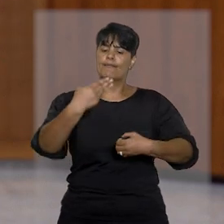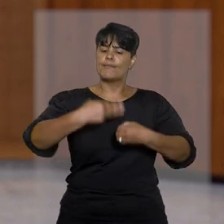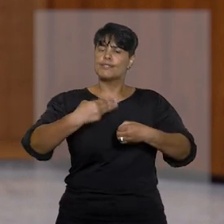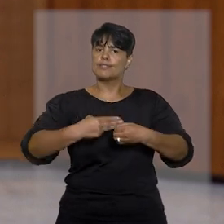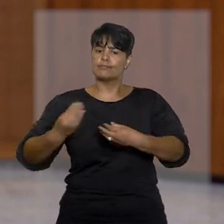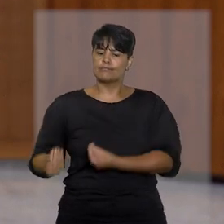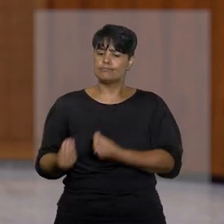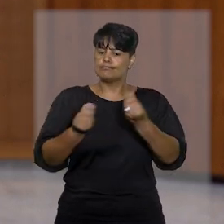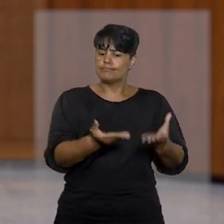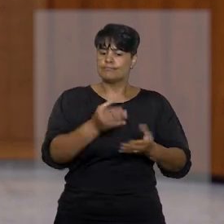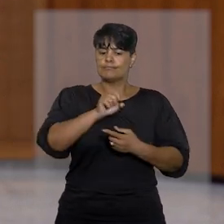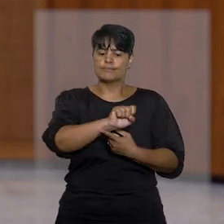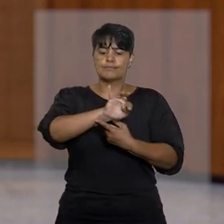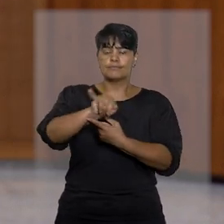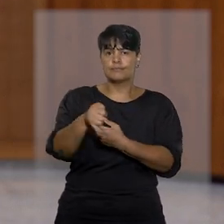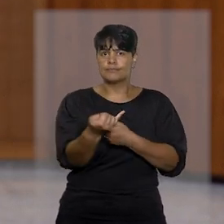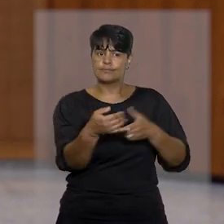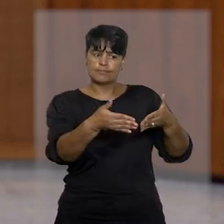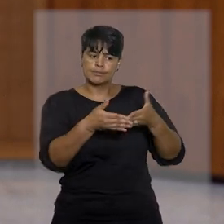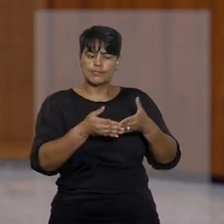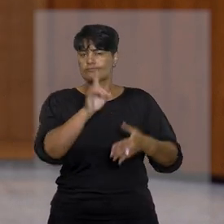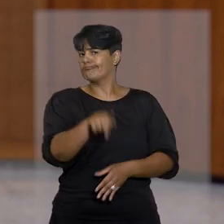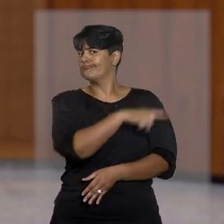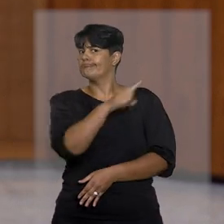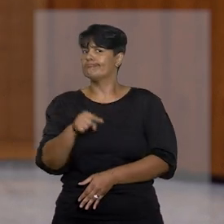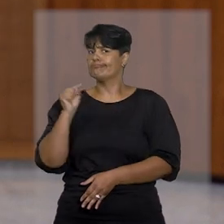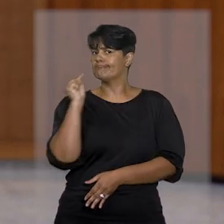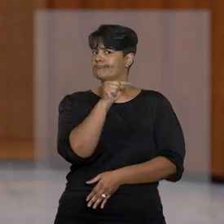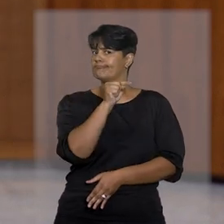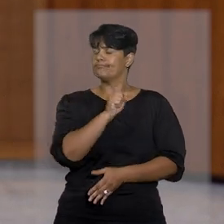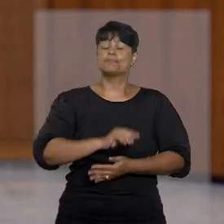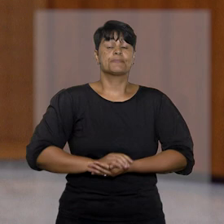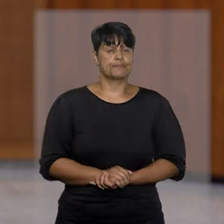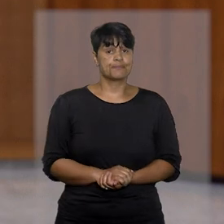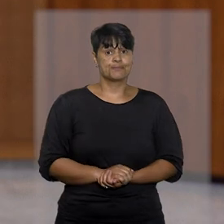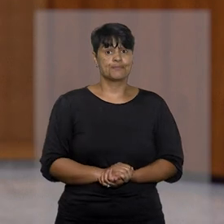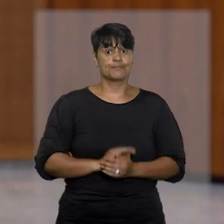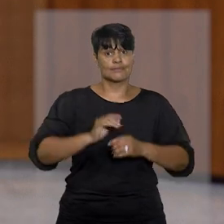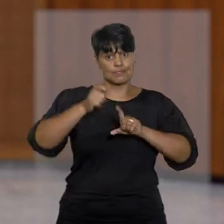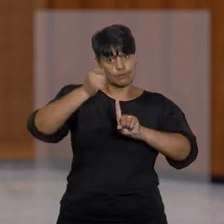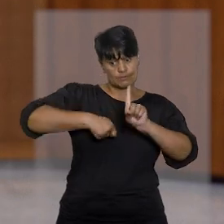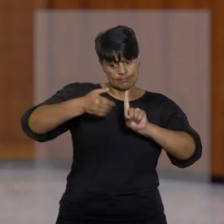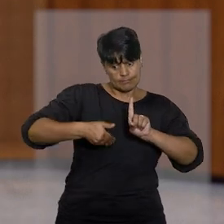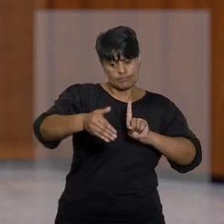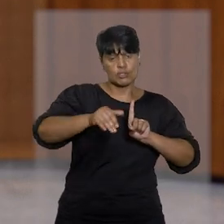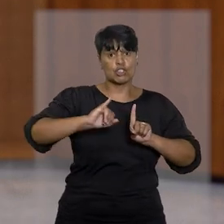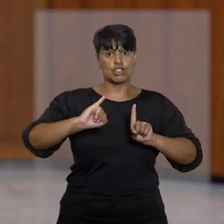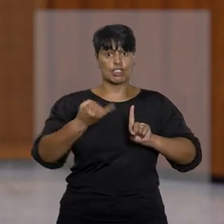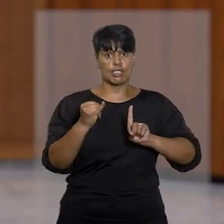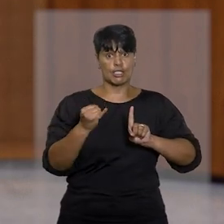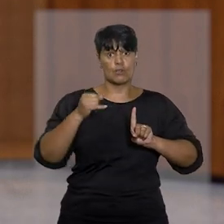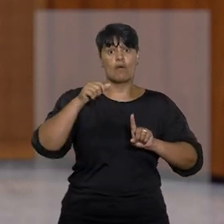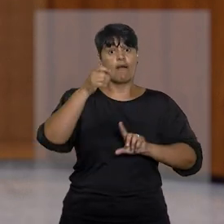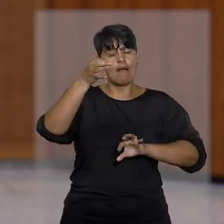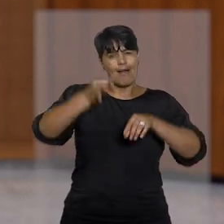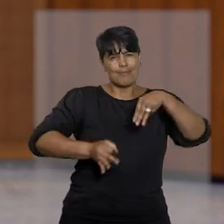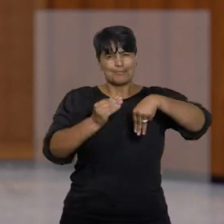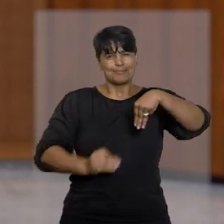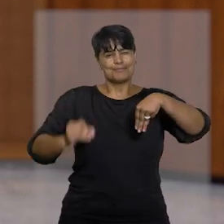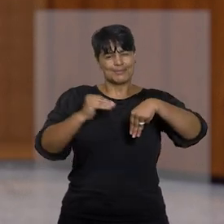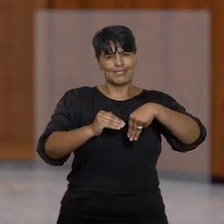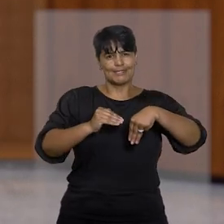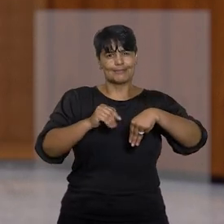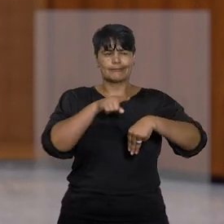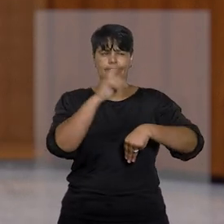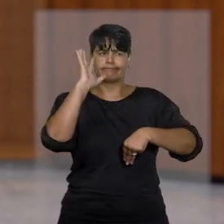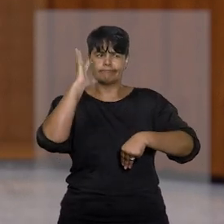submeteu ao STJ um pedido de suspensão dessa decisão. No início de janeiro, a ministra Maria Tereza de Assis Moura suspendeu a